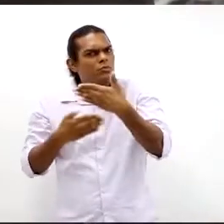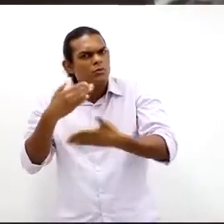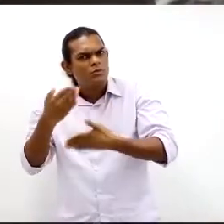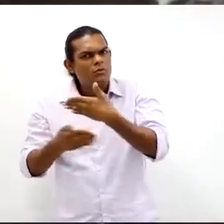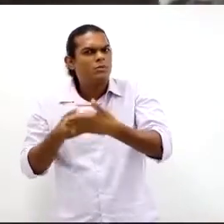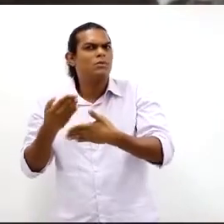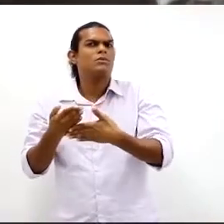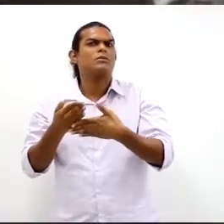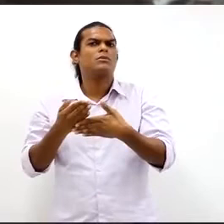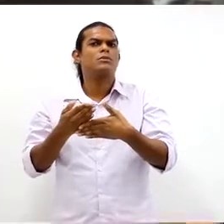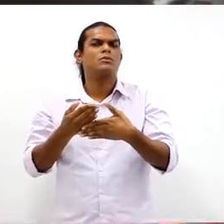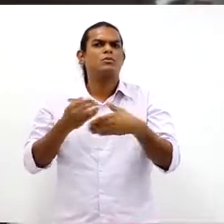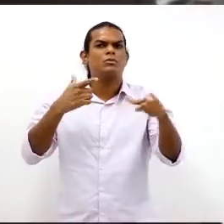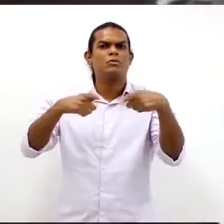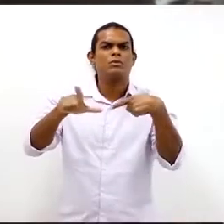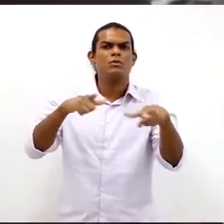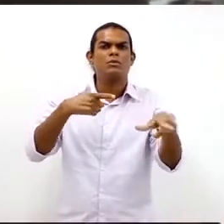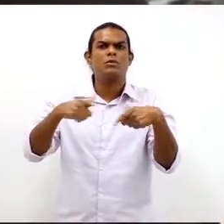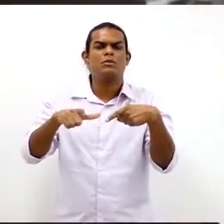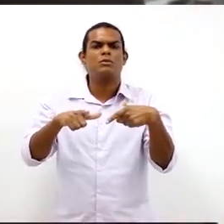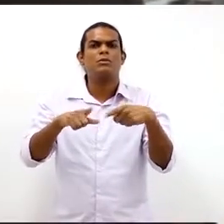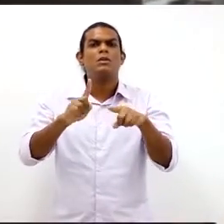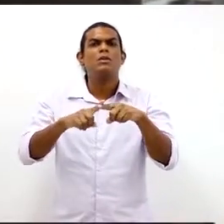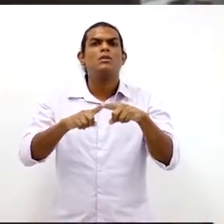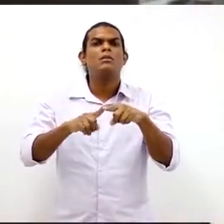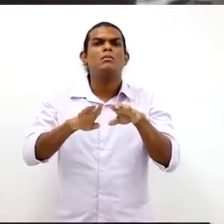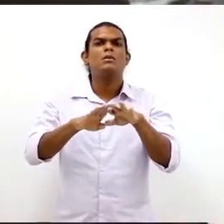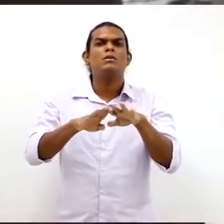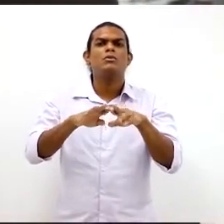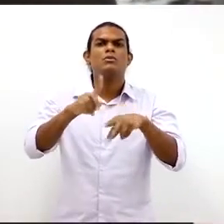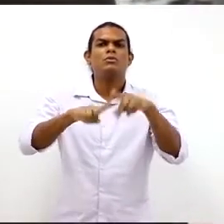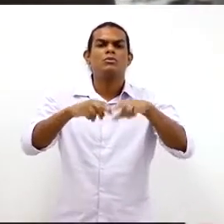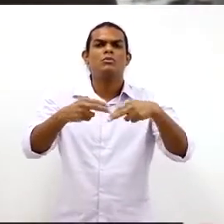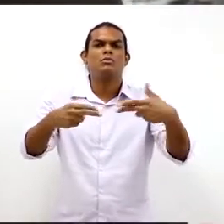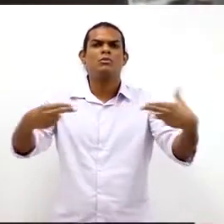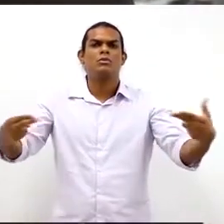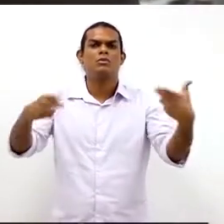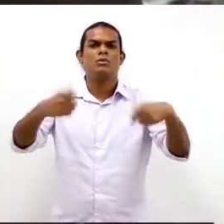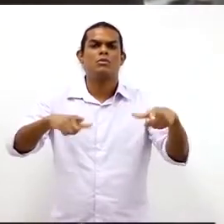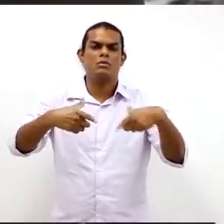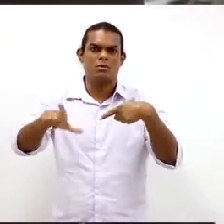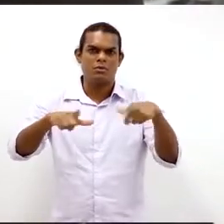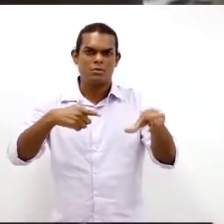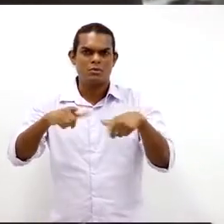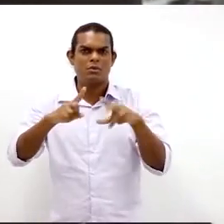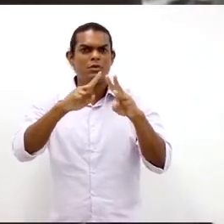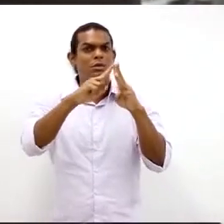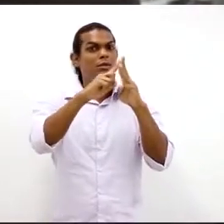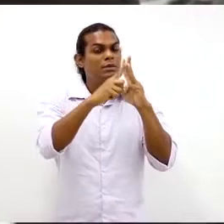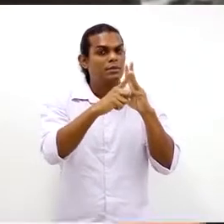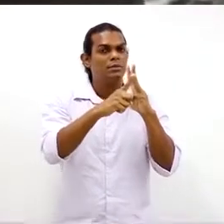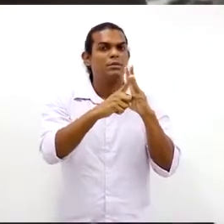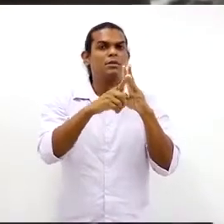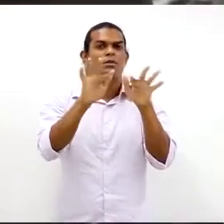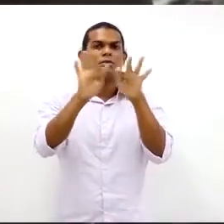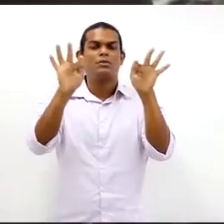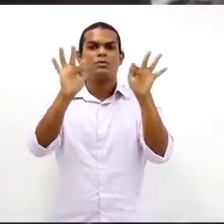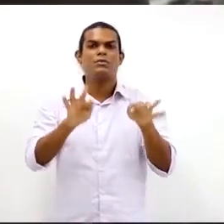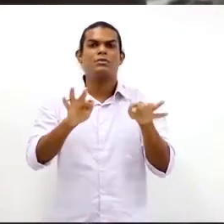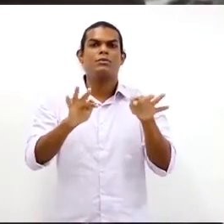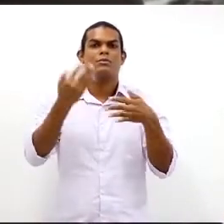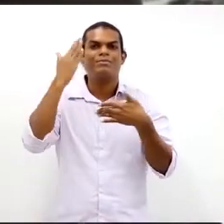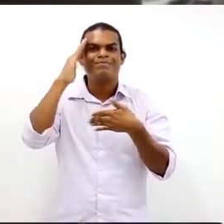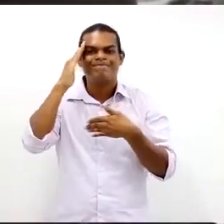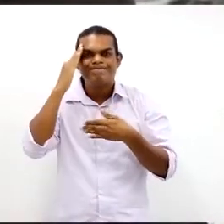os elementos que existem no ambiente de trabalho. Existem três concepções de ergonomia, três formas de